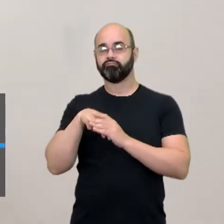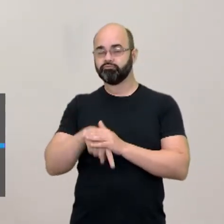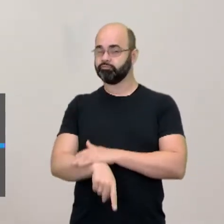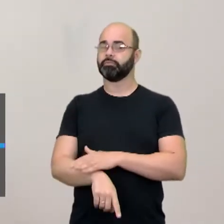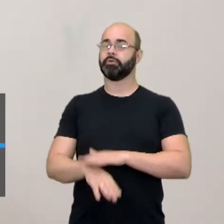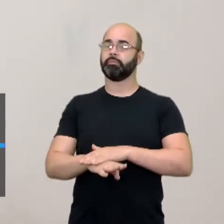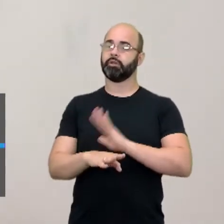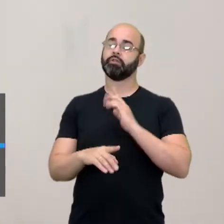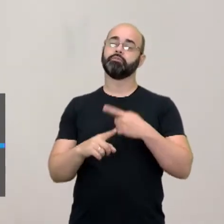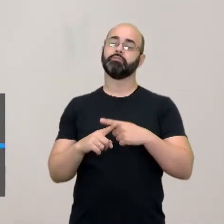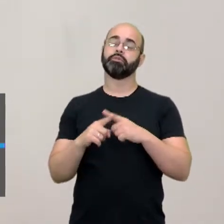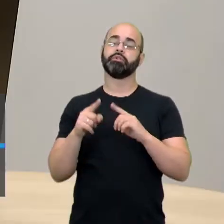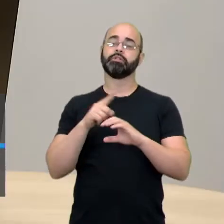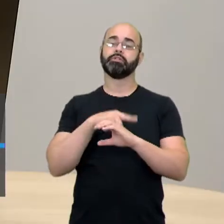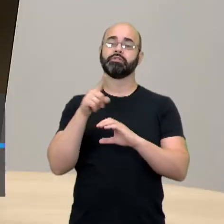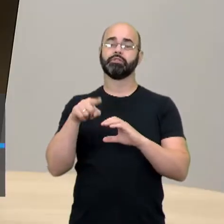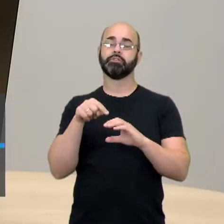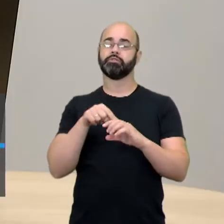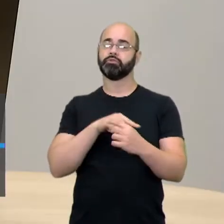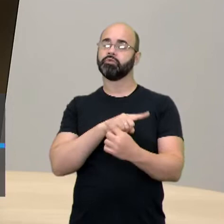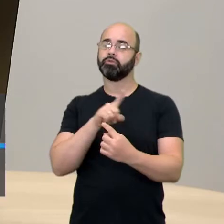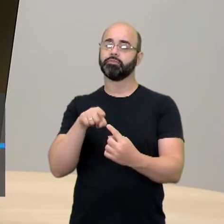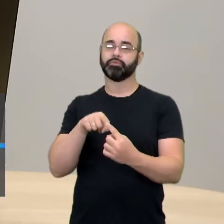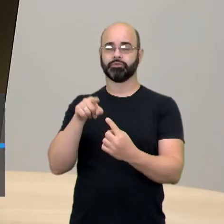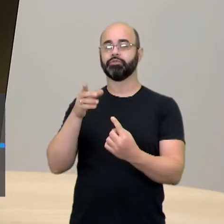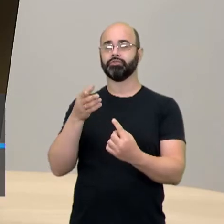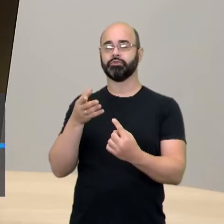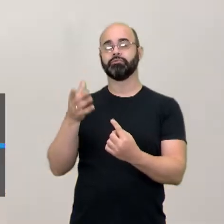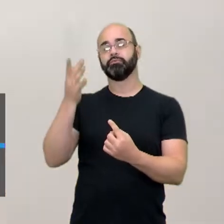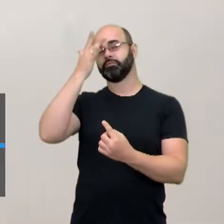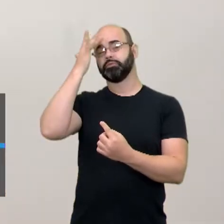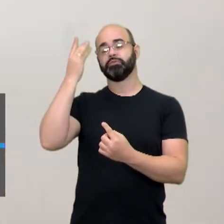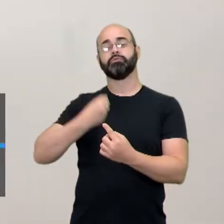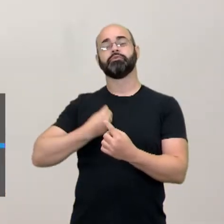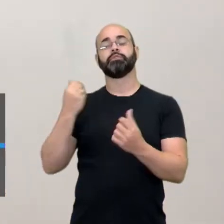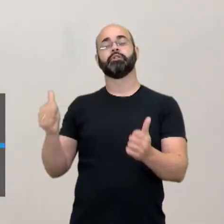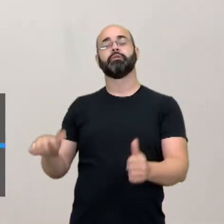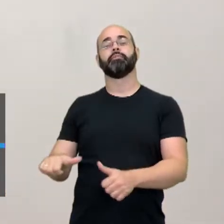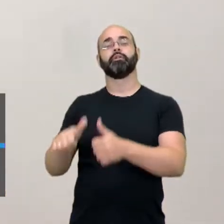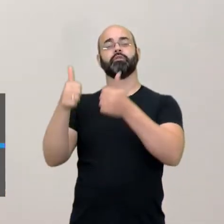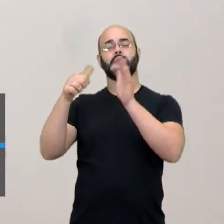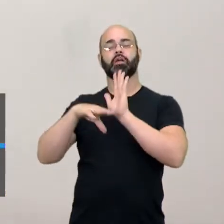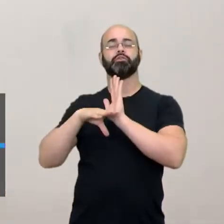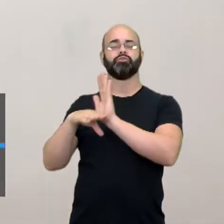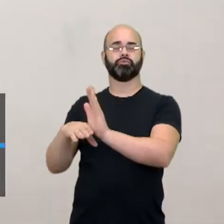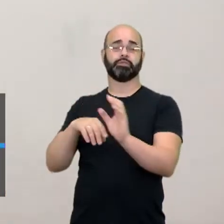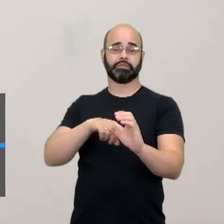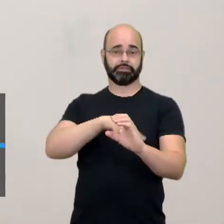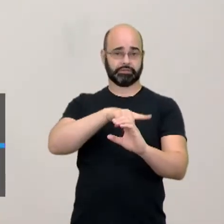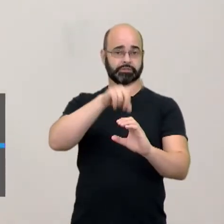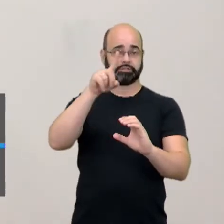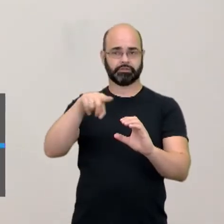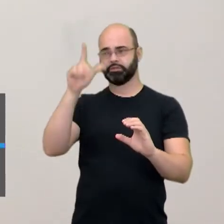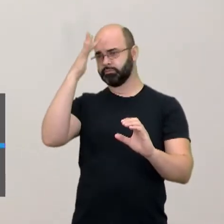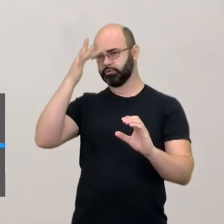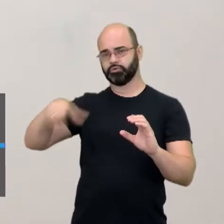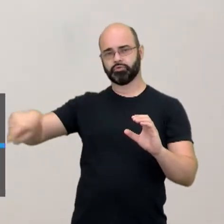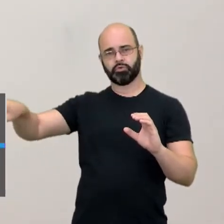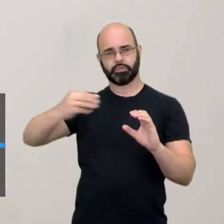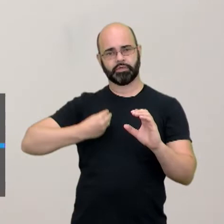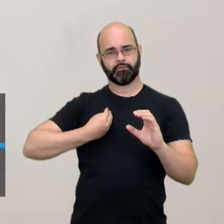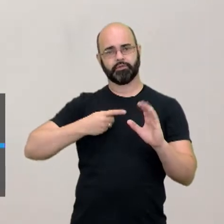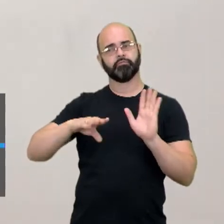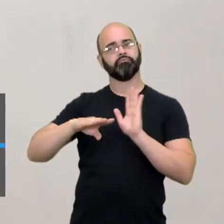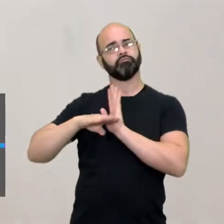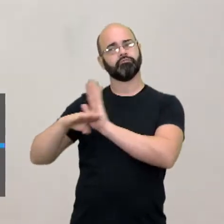tem a pretensão de melhorar, de facilitar a vida das pessoas. Já pensou se, de repente, o